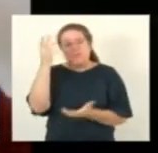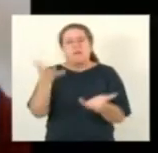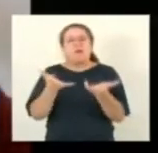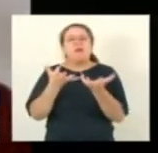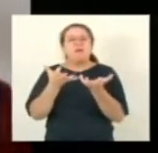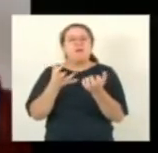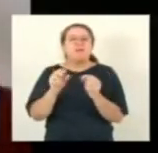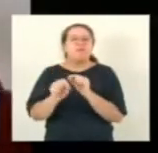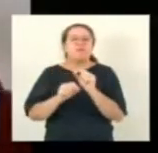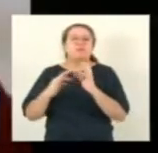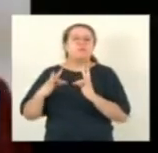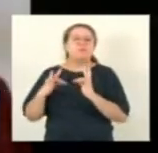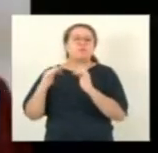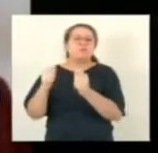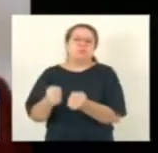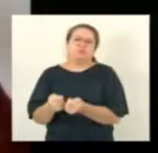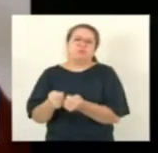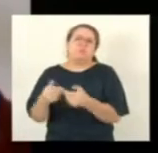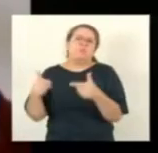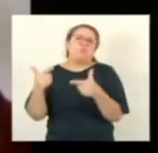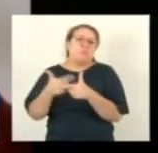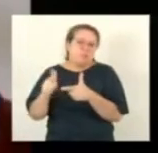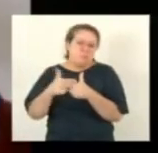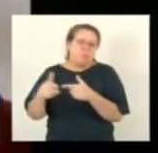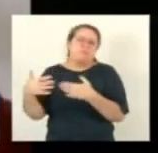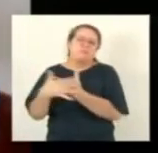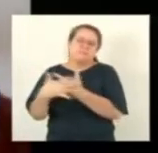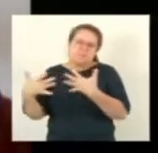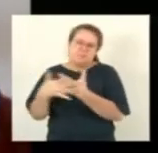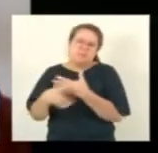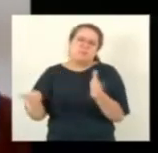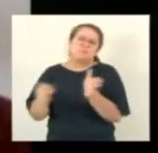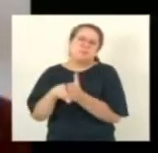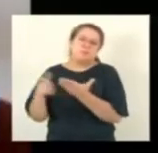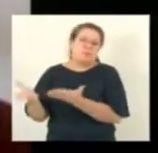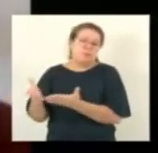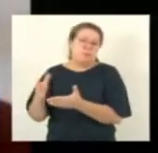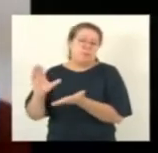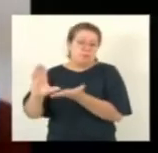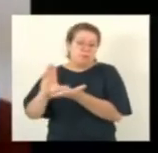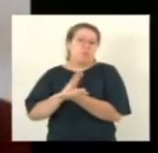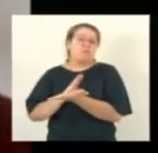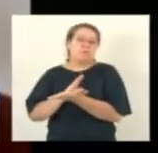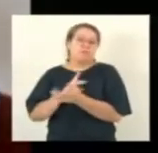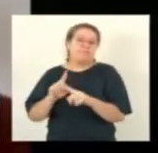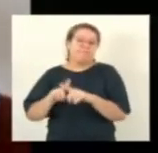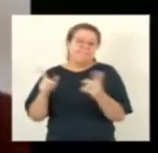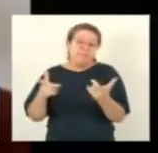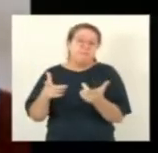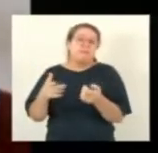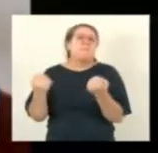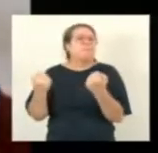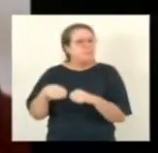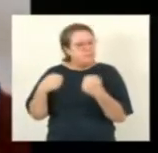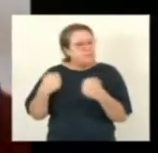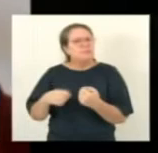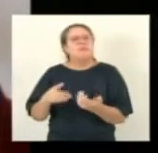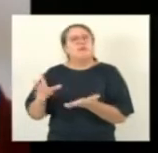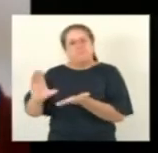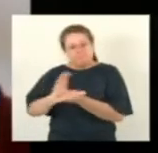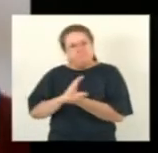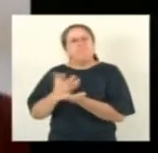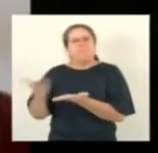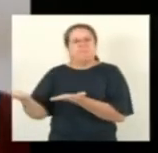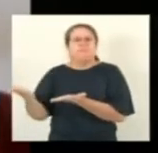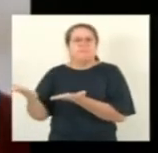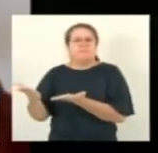o tratamento total, embora, lamentavelmente, ela deveria ter recebido o recurso e ter feito pelo menos essa parte